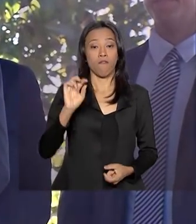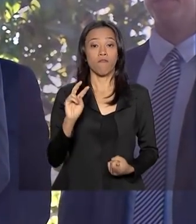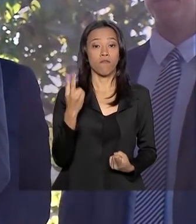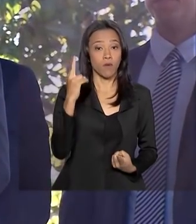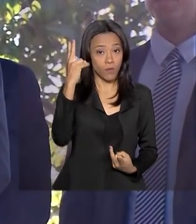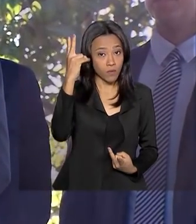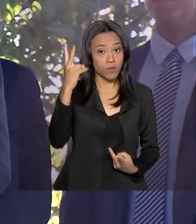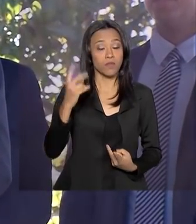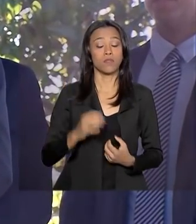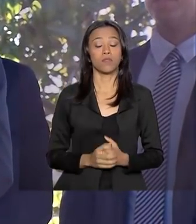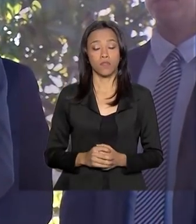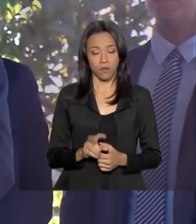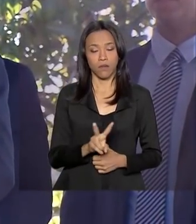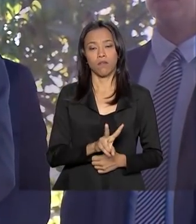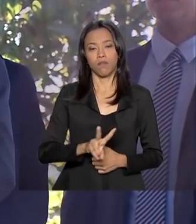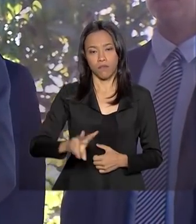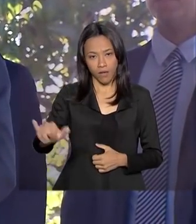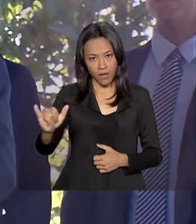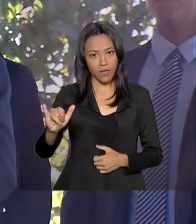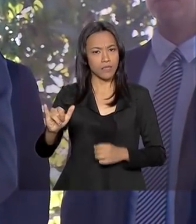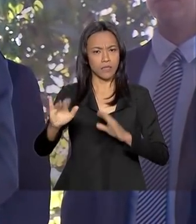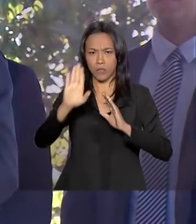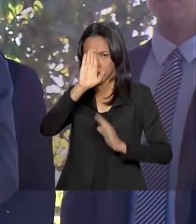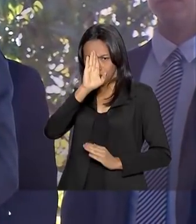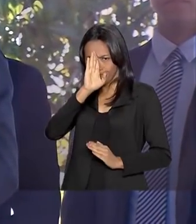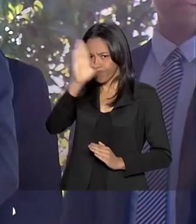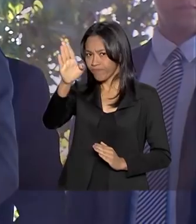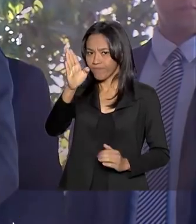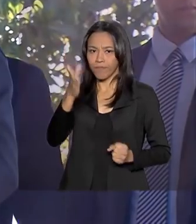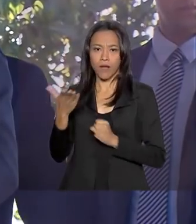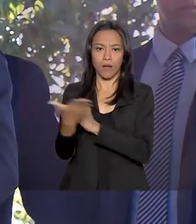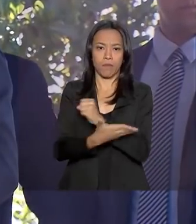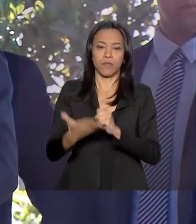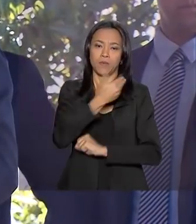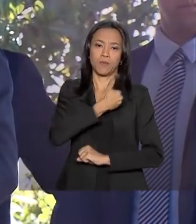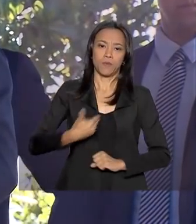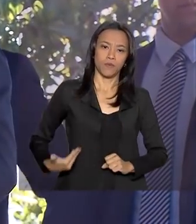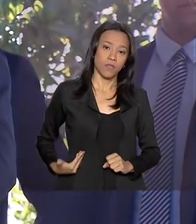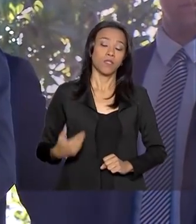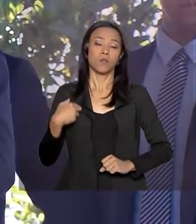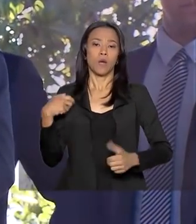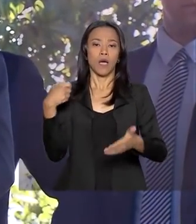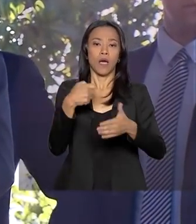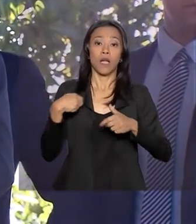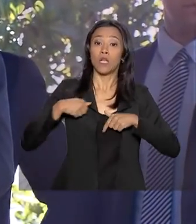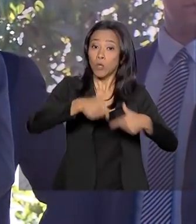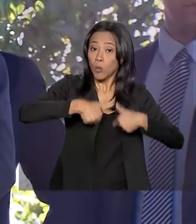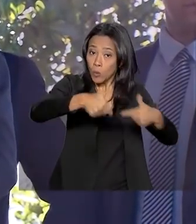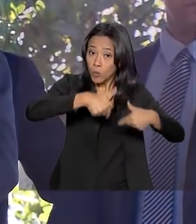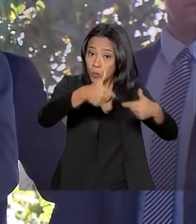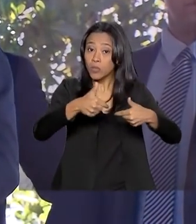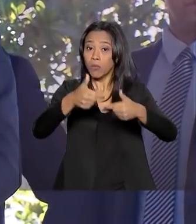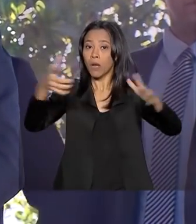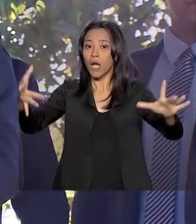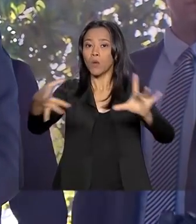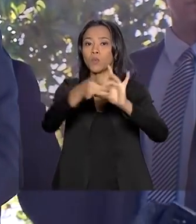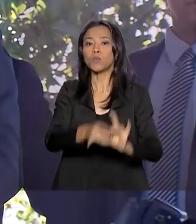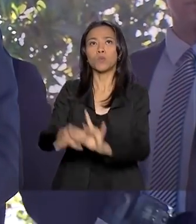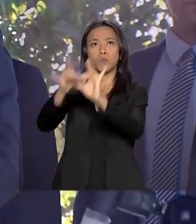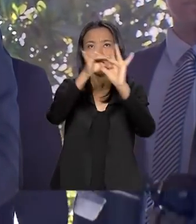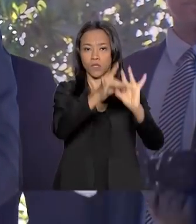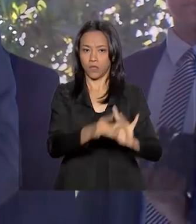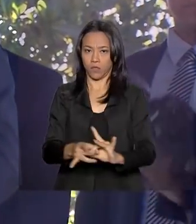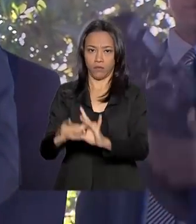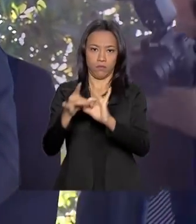serão a máxima de nosso governo. A luta pela União também faz parte de outro polo,